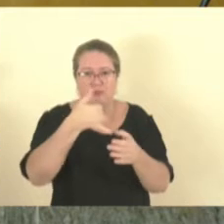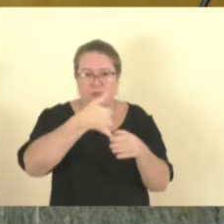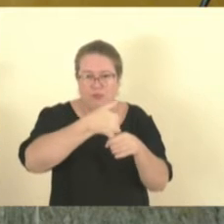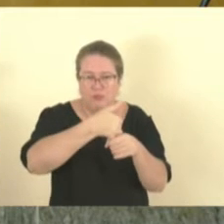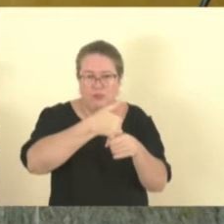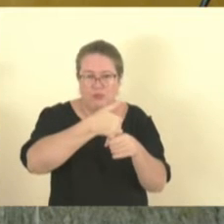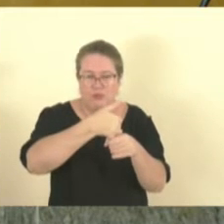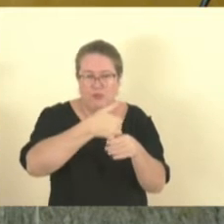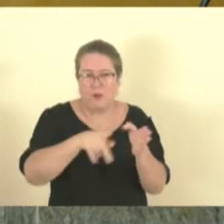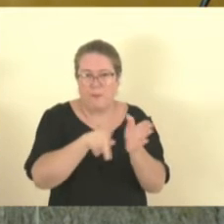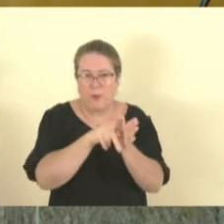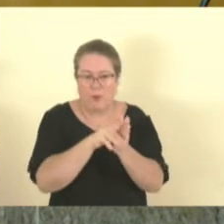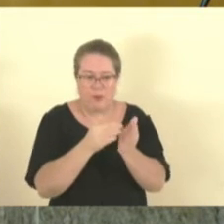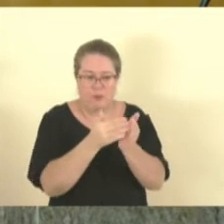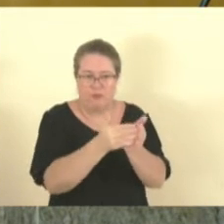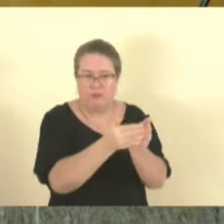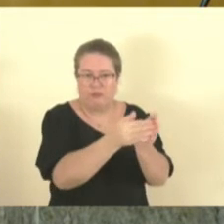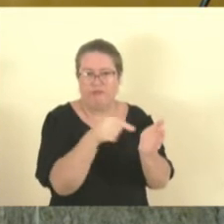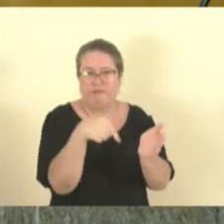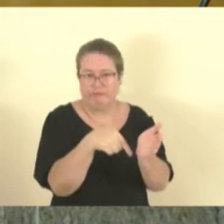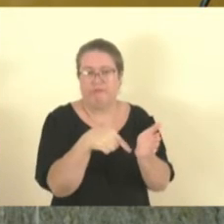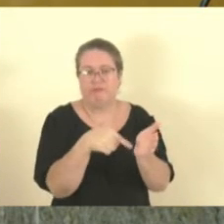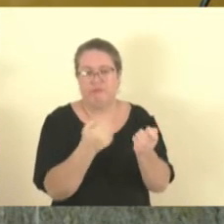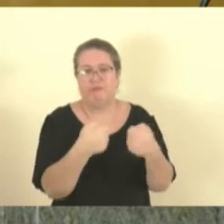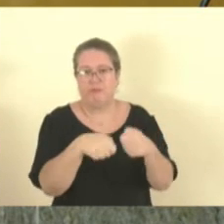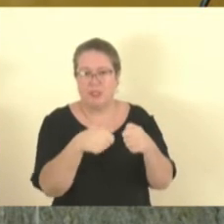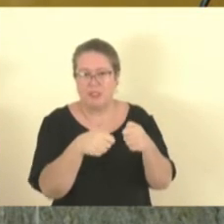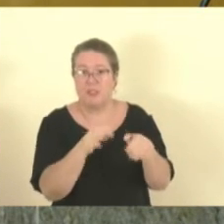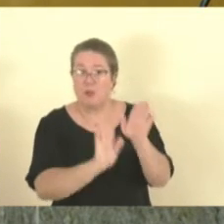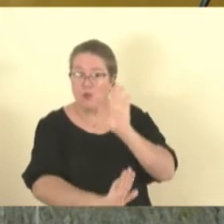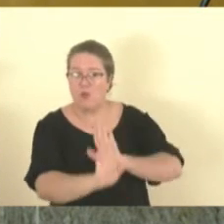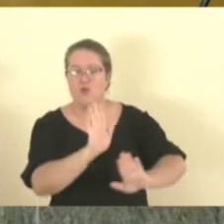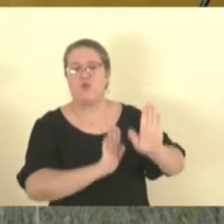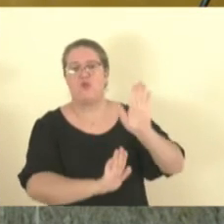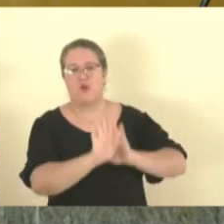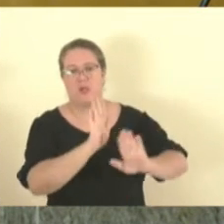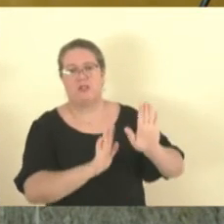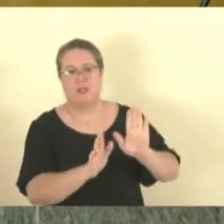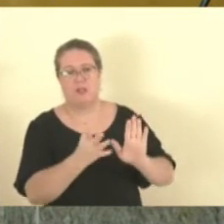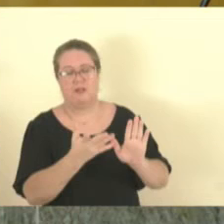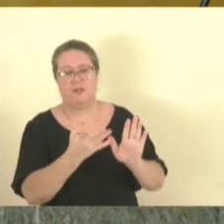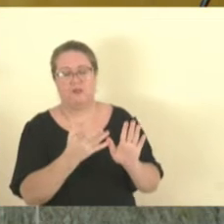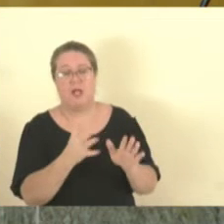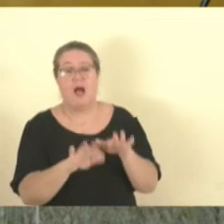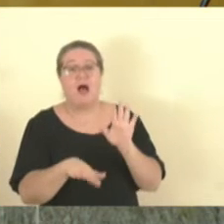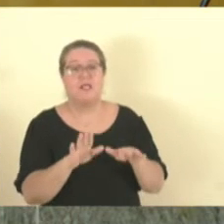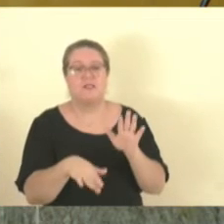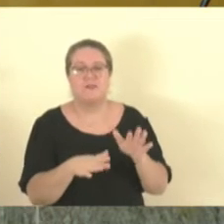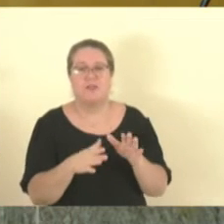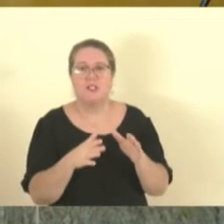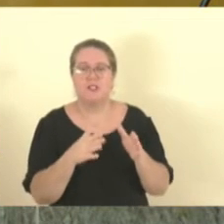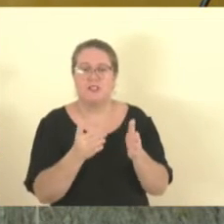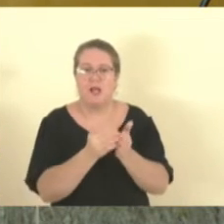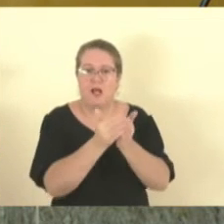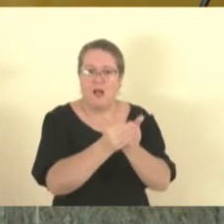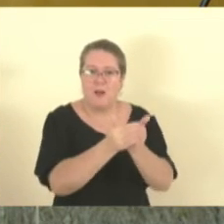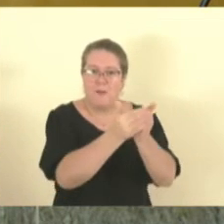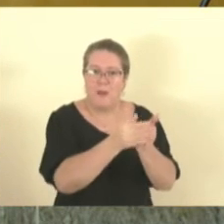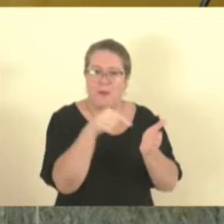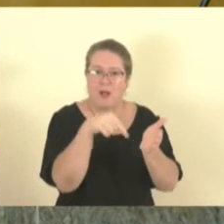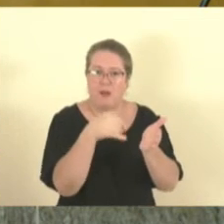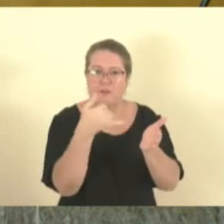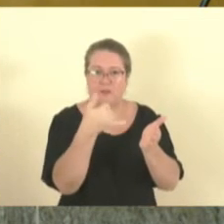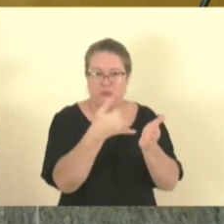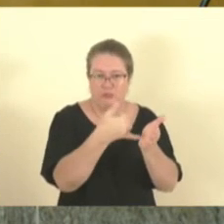a gasolina, um perigo no momento de abastecimento. As pessoas às vezes abastecem as lanchas sem abrir o